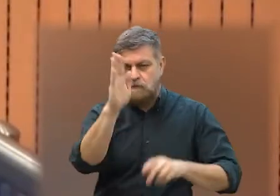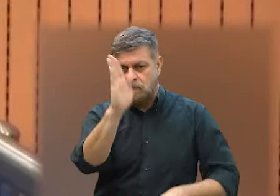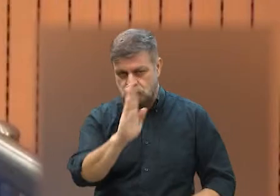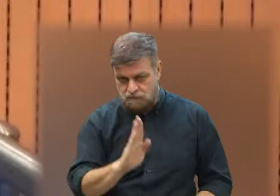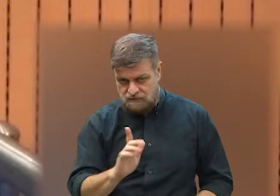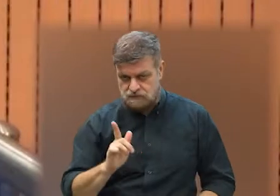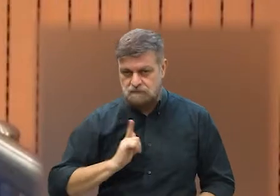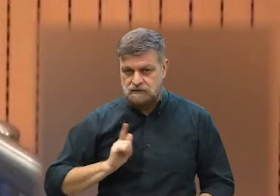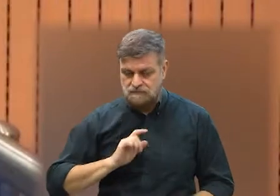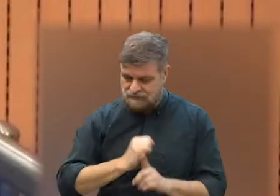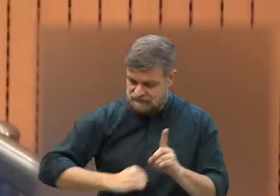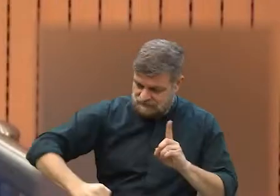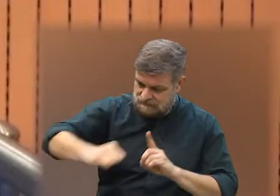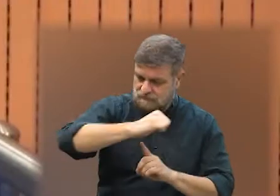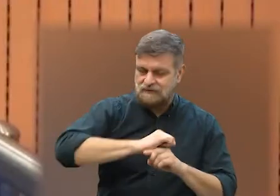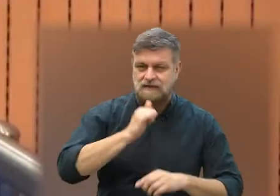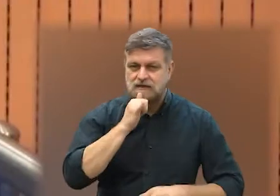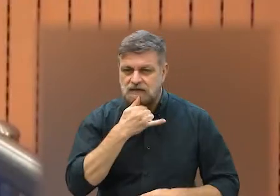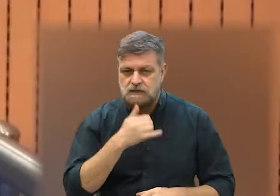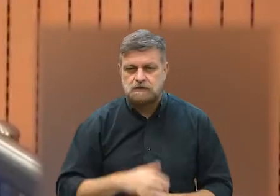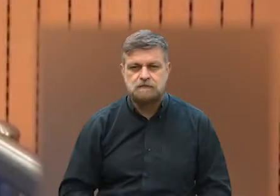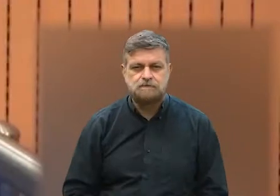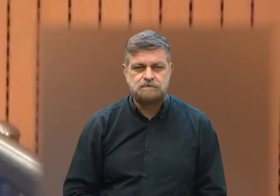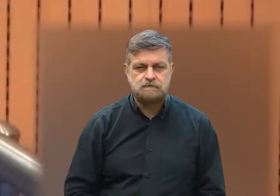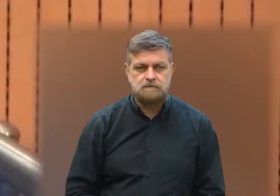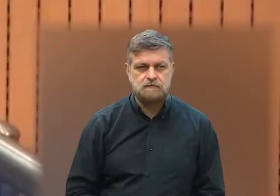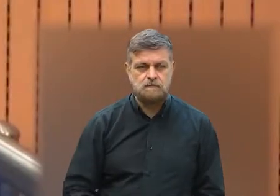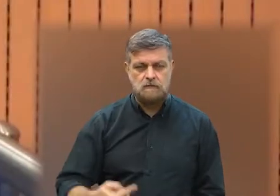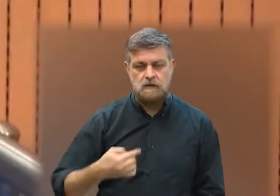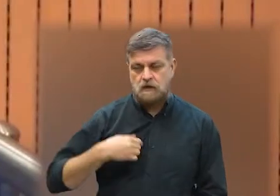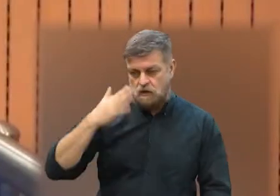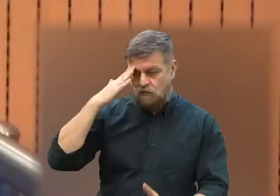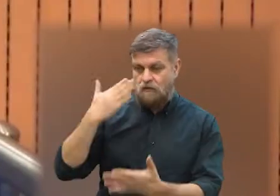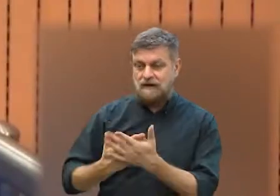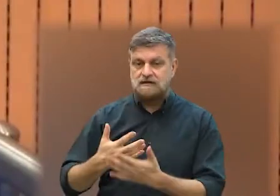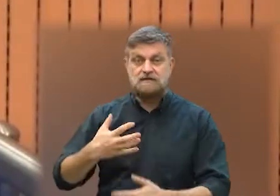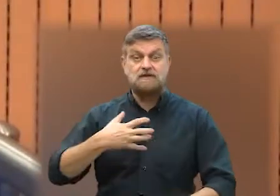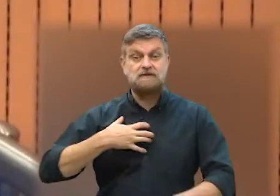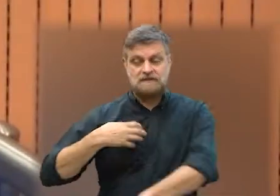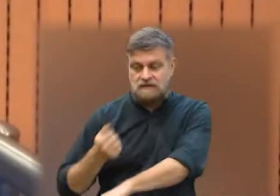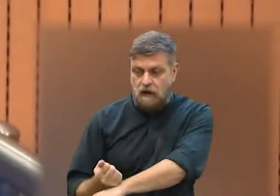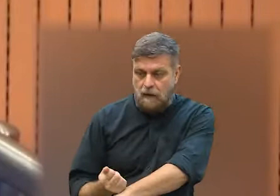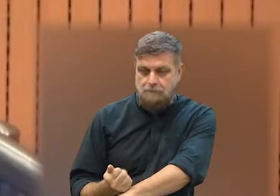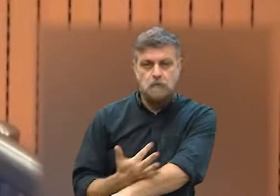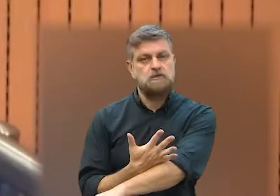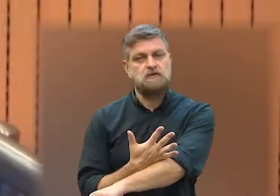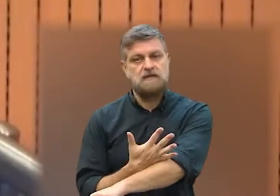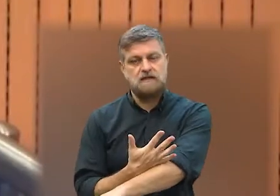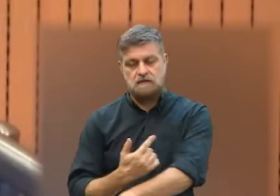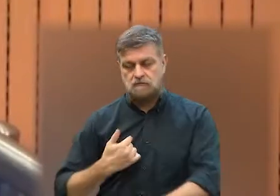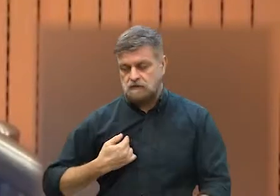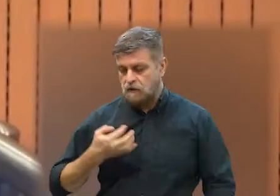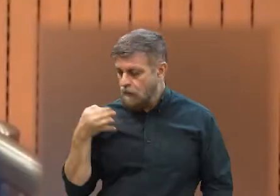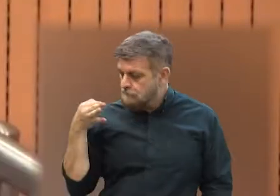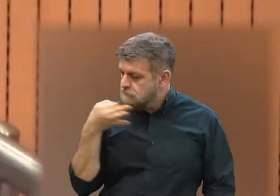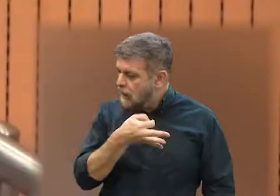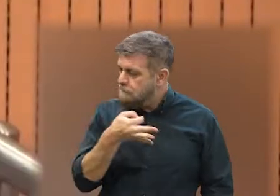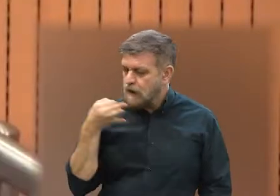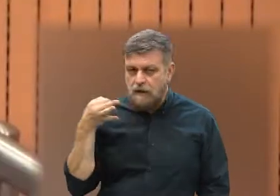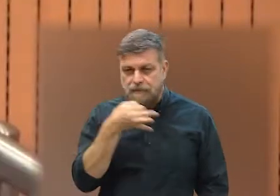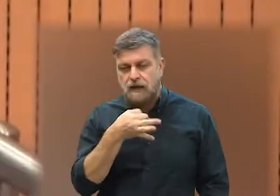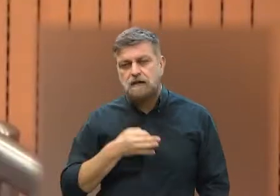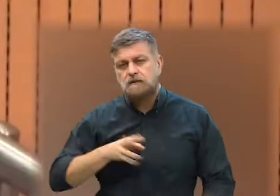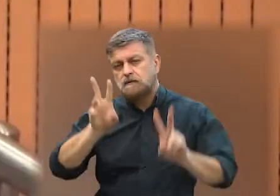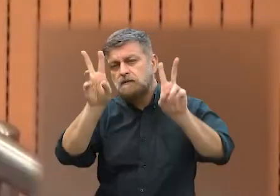país e uma realidade social muito triste. Acredito eu que eu fico até emocionada em falar, quando se fala da